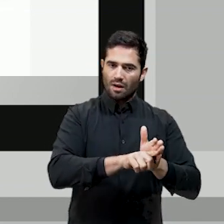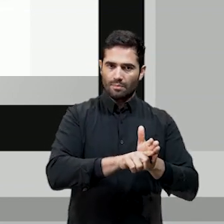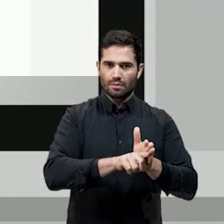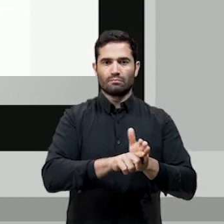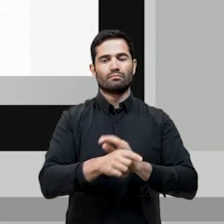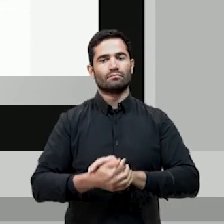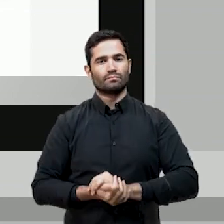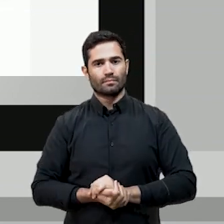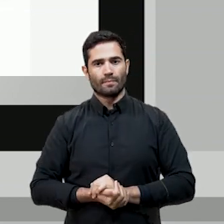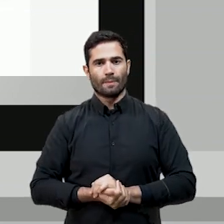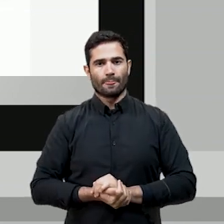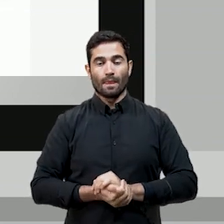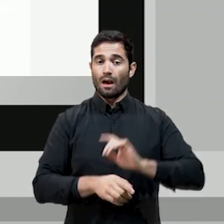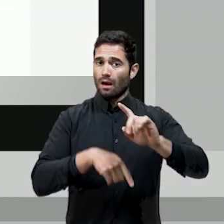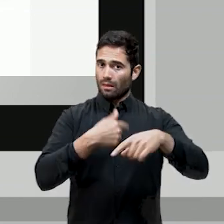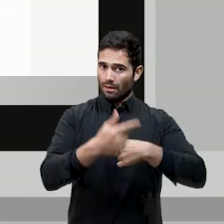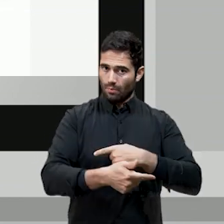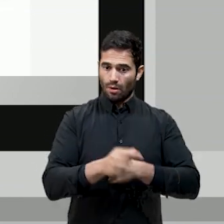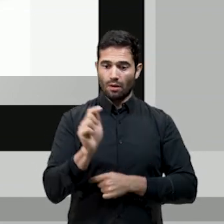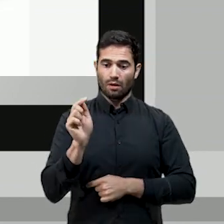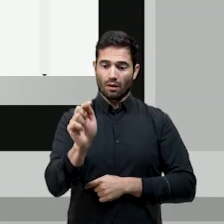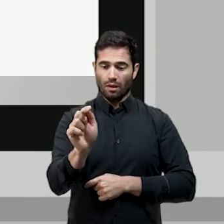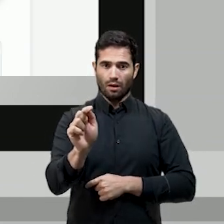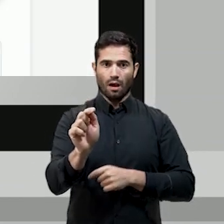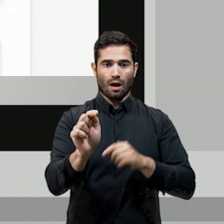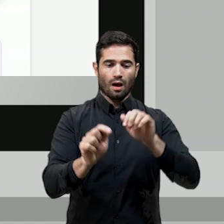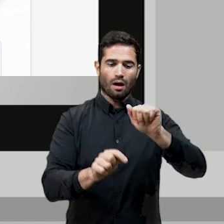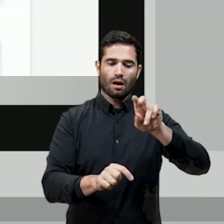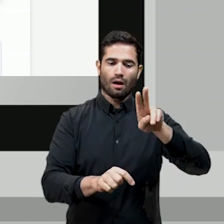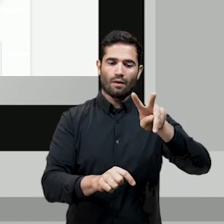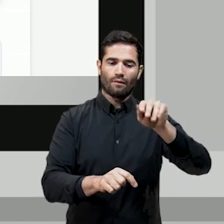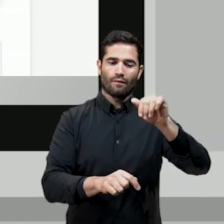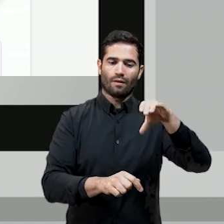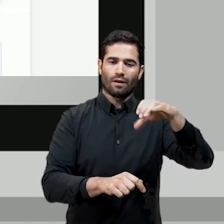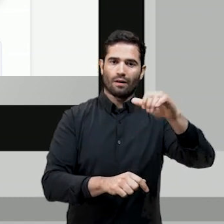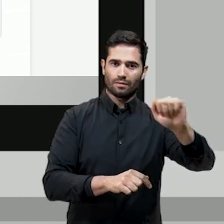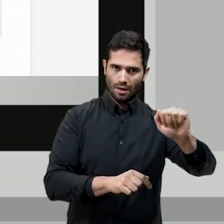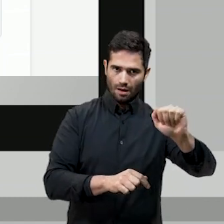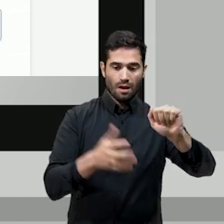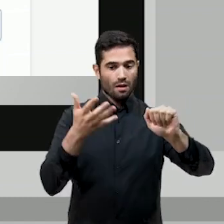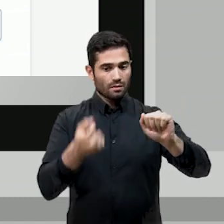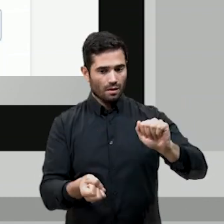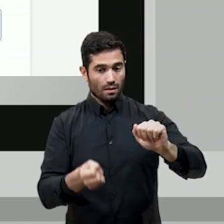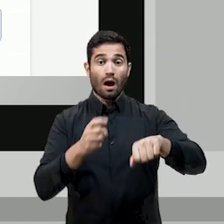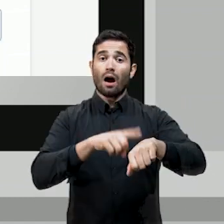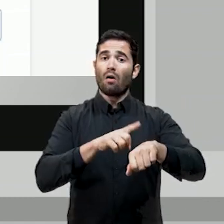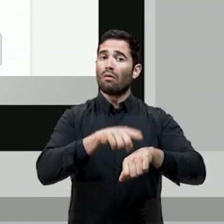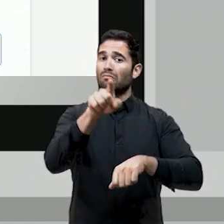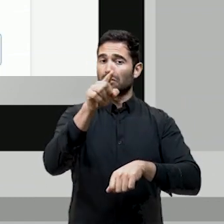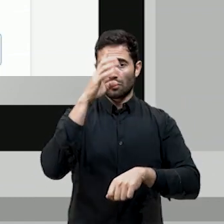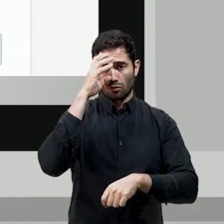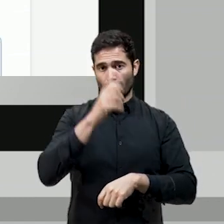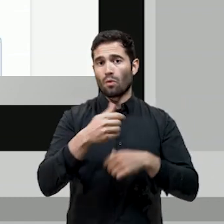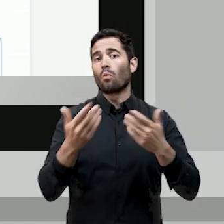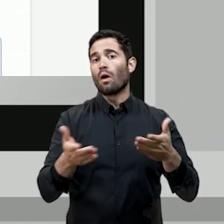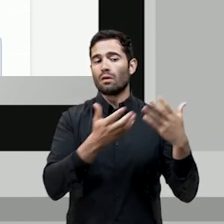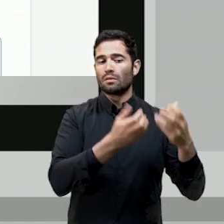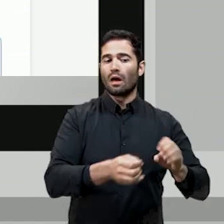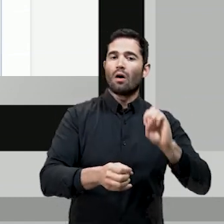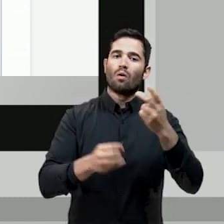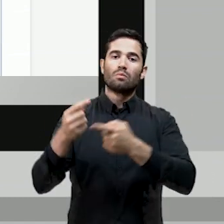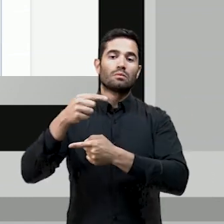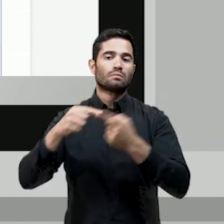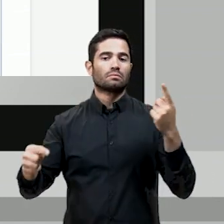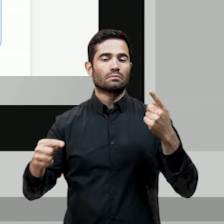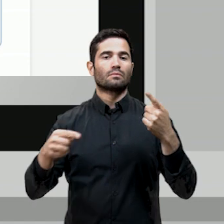final. A seguir, clicando em Avançar e em Local e Aceite, é o momento de se decidir sobre aceitar ou recusar realizar